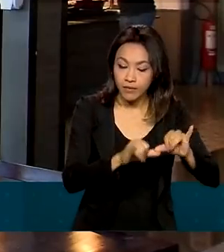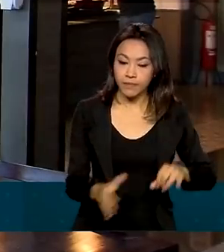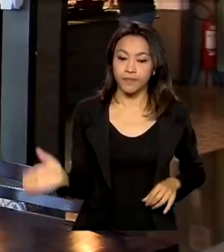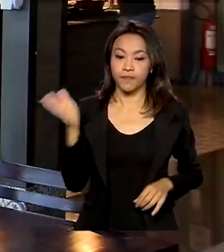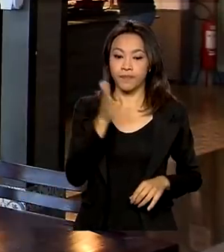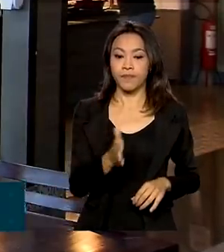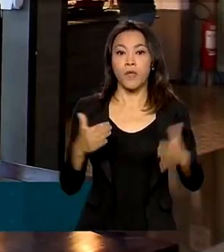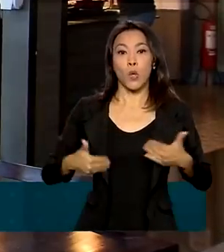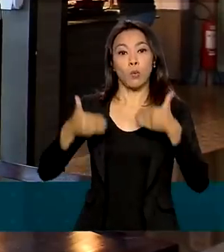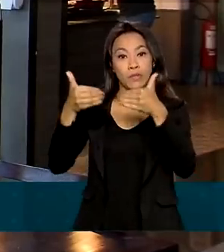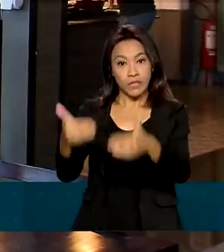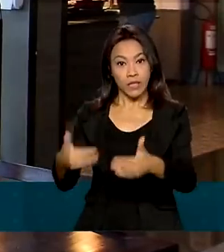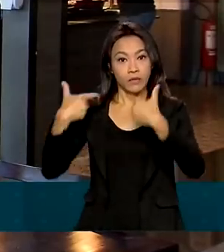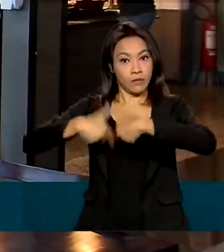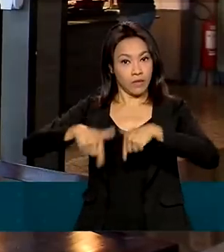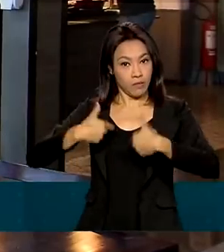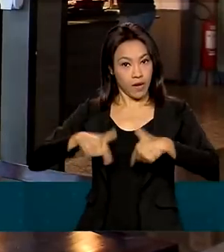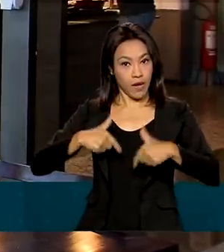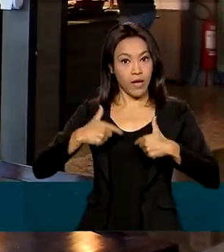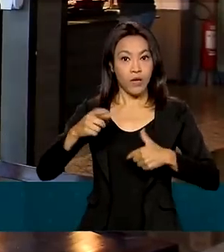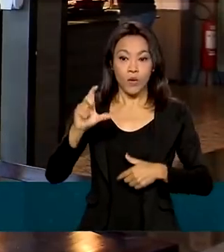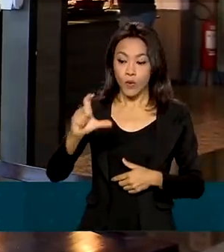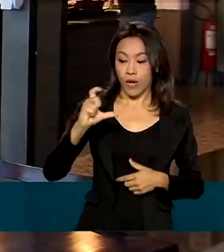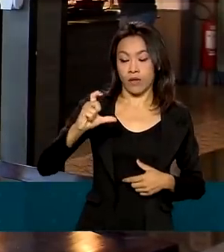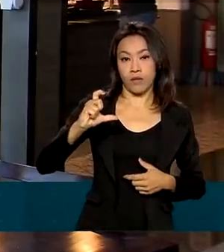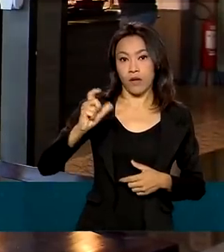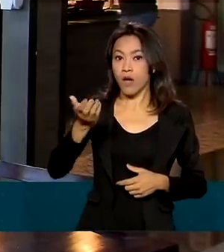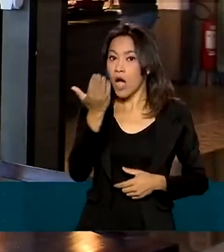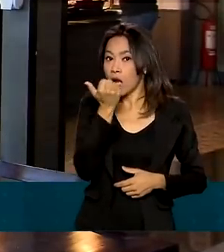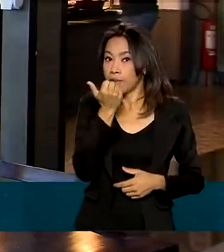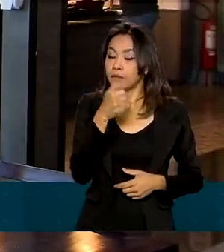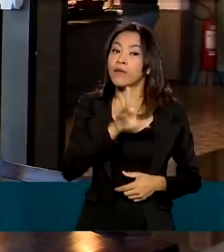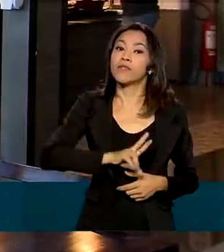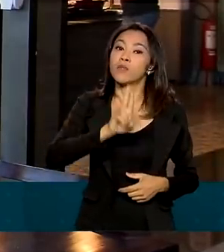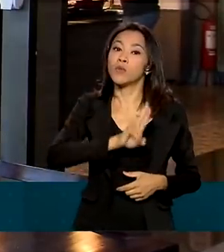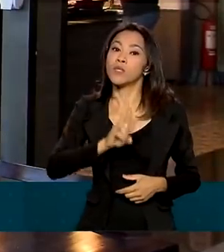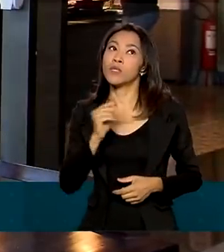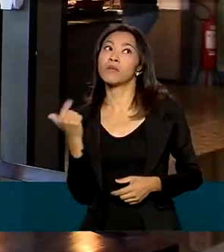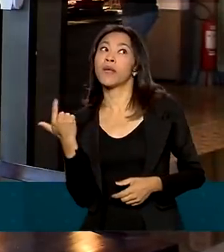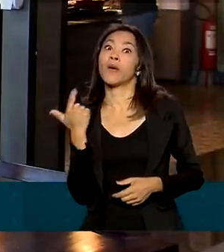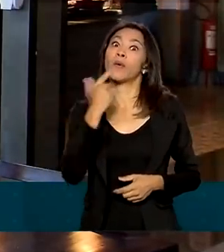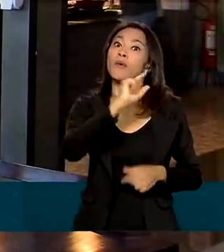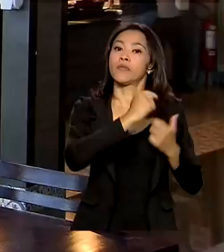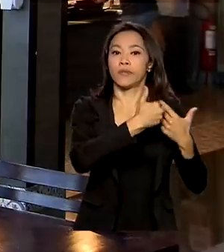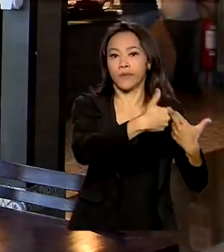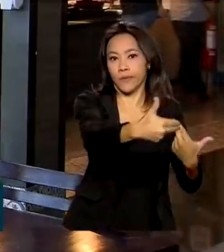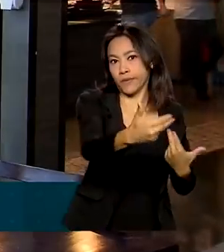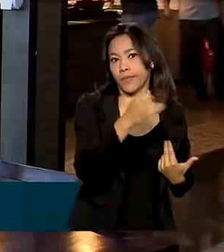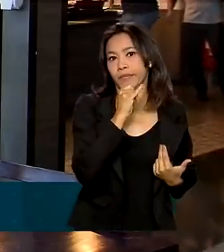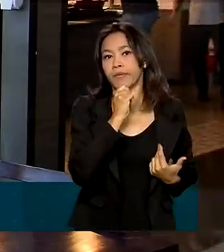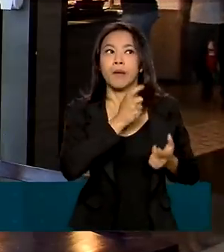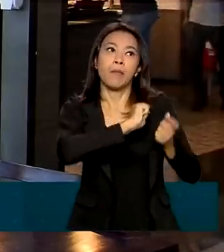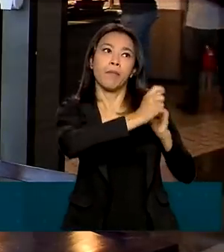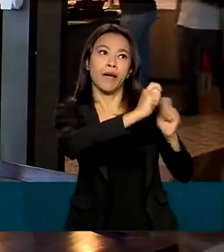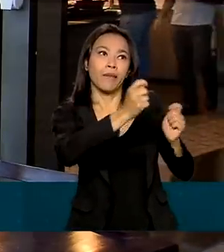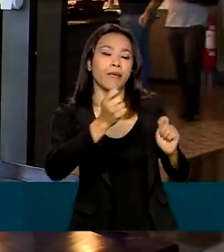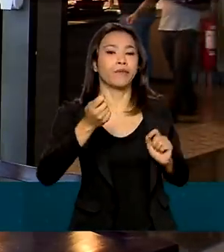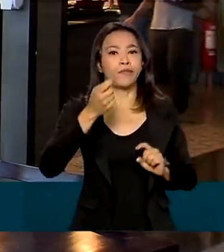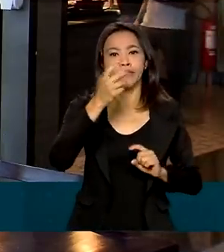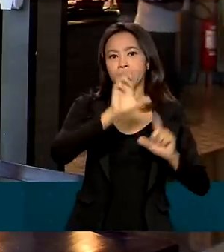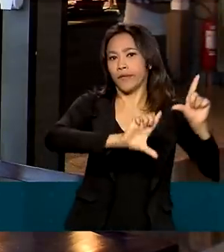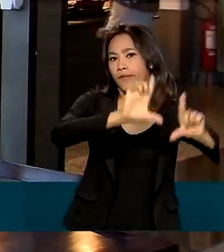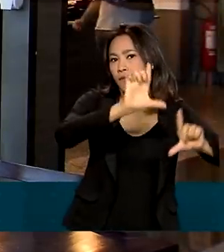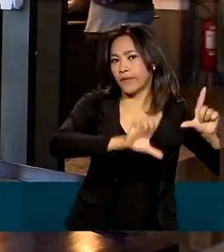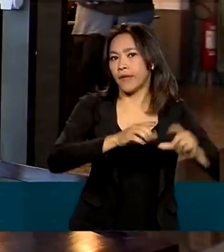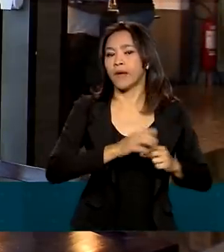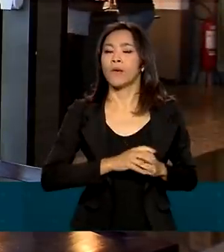Ministério do Trabalho e Previdência, o auxílio alimentação também estava sendo utilizado para outras finalidades, como pagamento de TV a cabo e